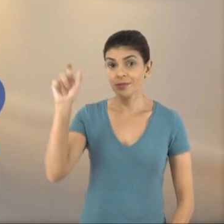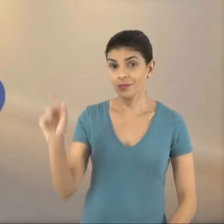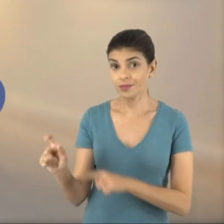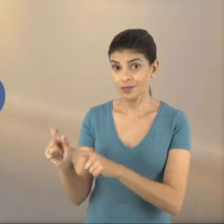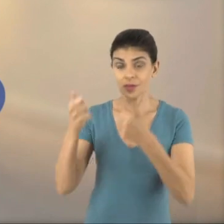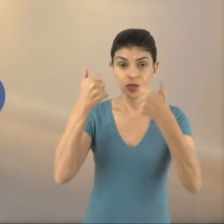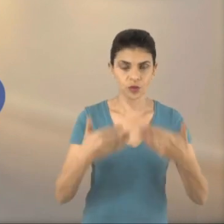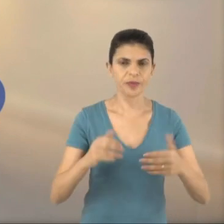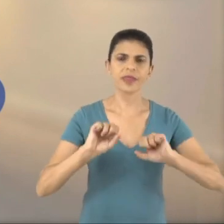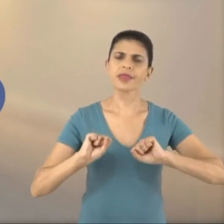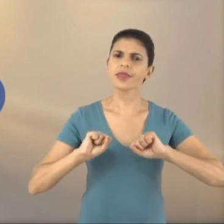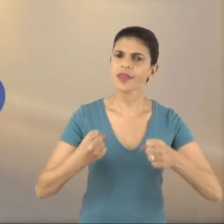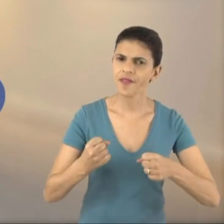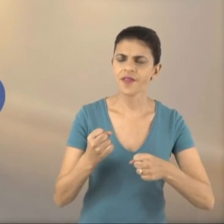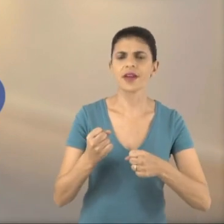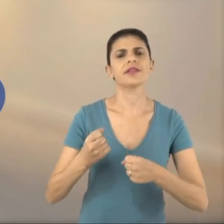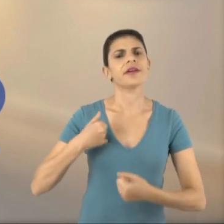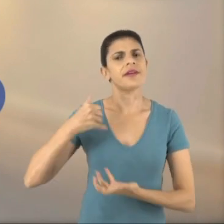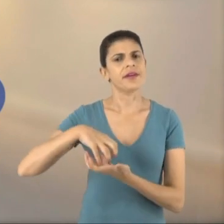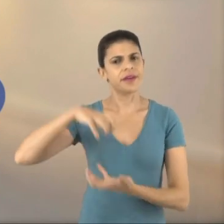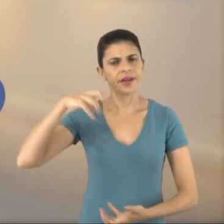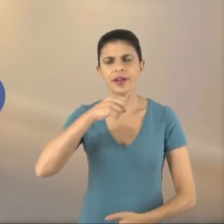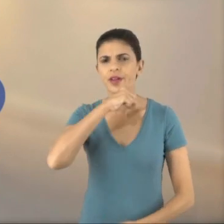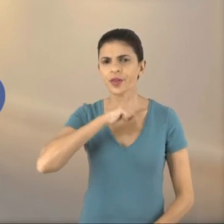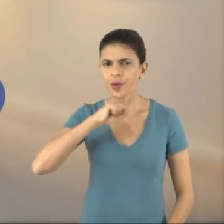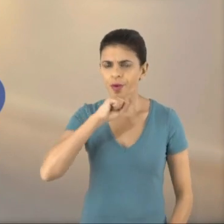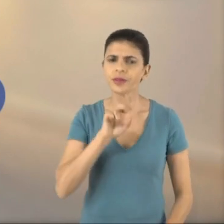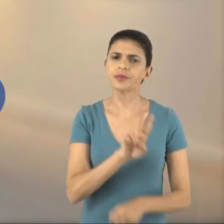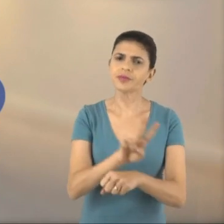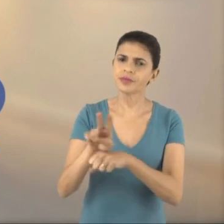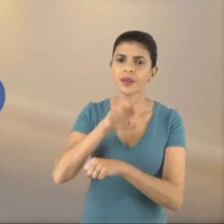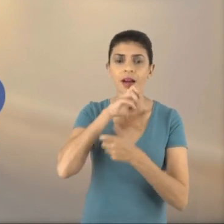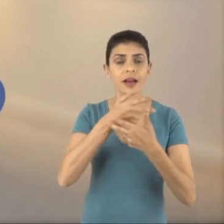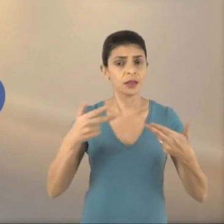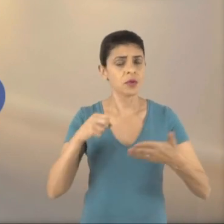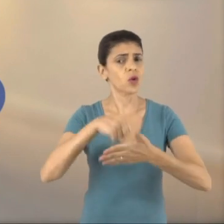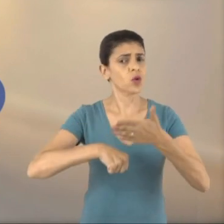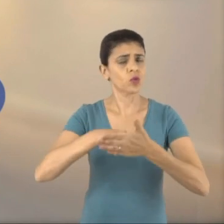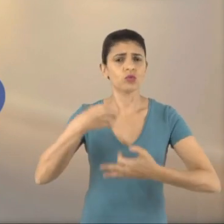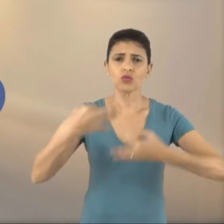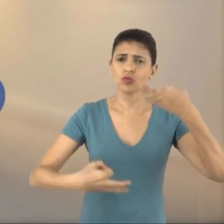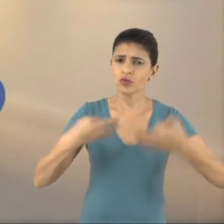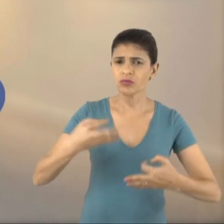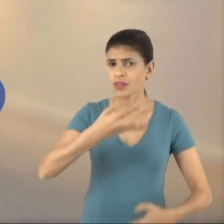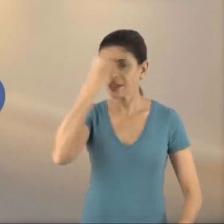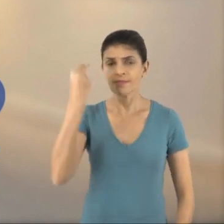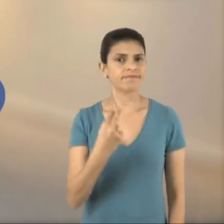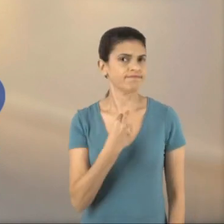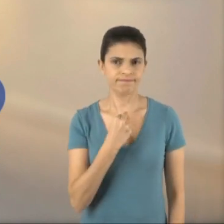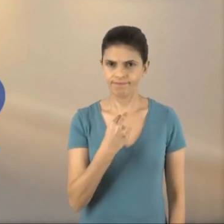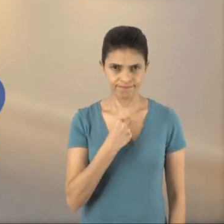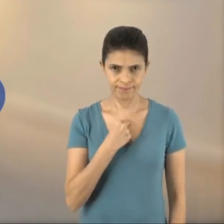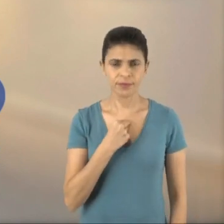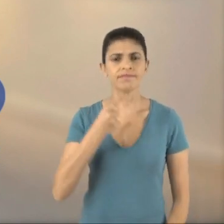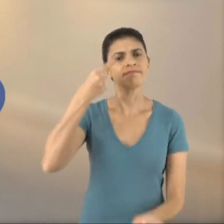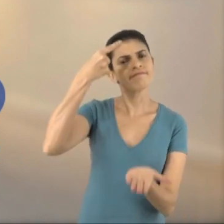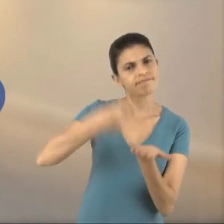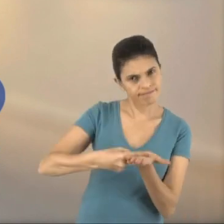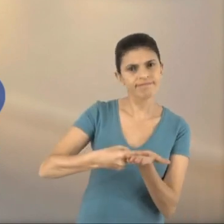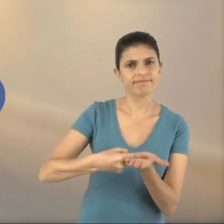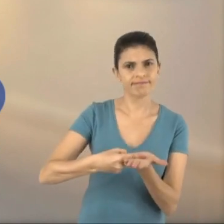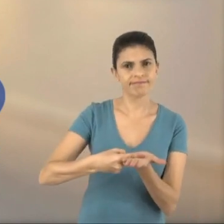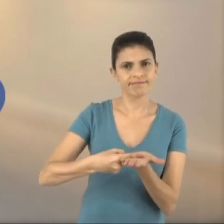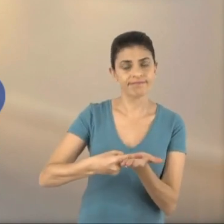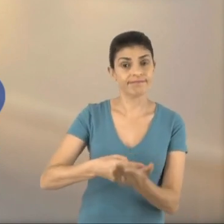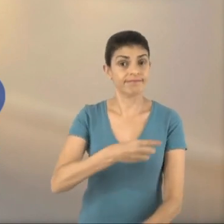Olá, sou Carol Cavalcante, candidata a deputado estadual. E serei a voz daqueles que não podem falar. Na luta pela causa animal,